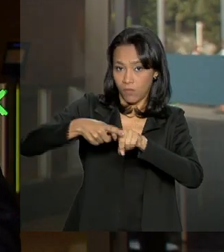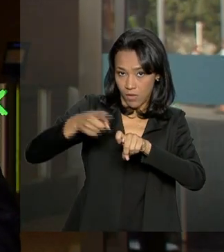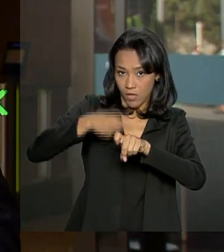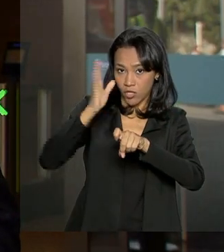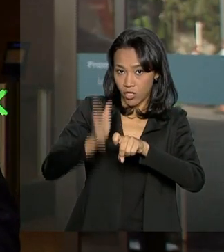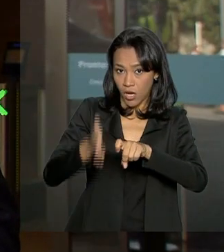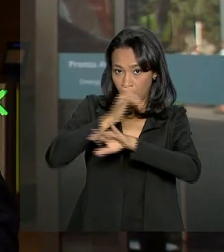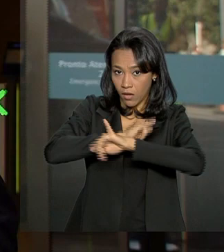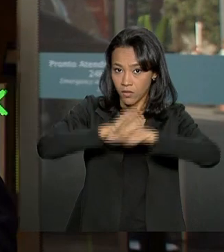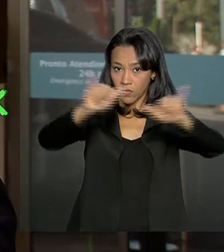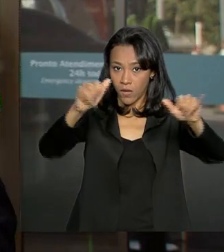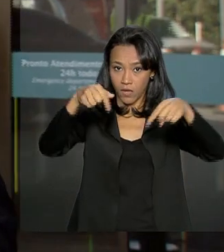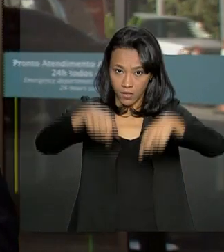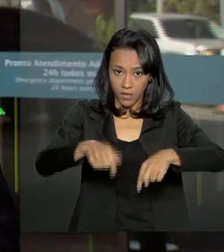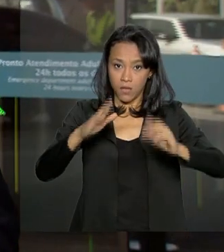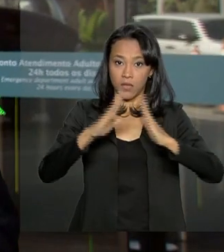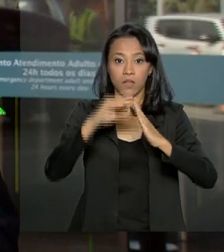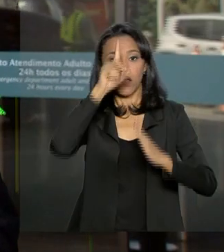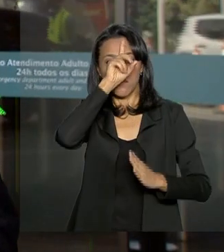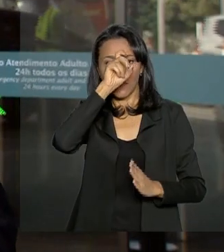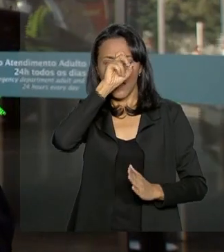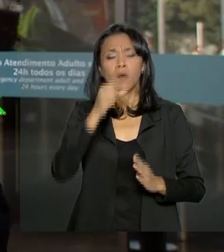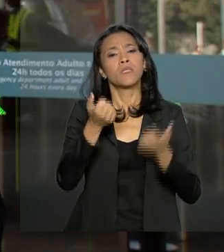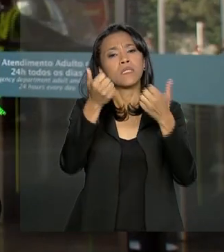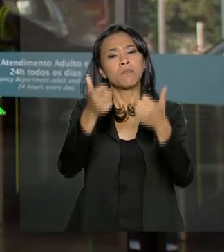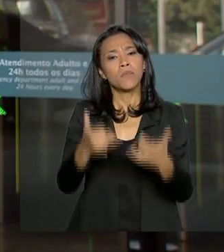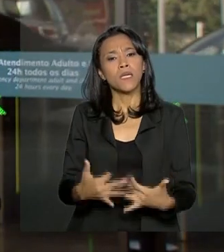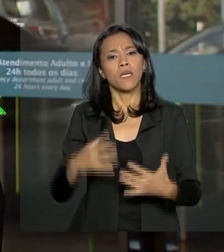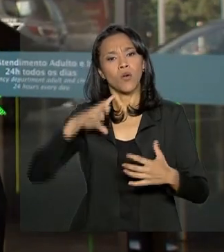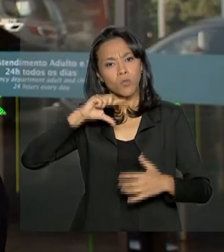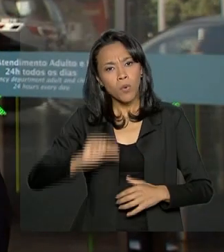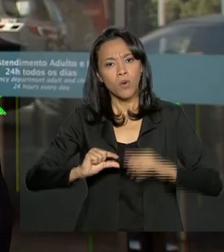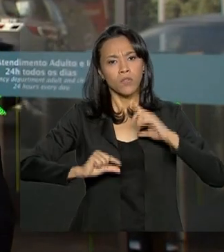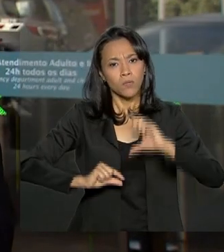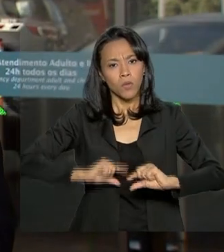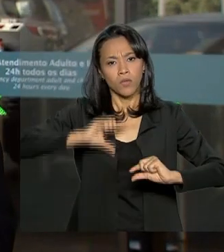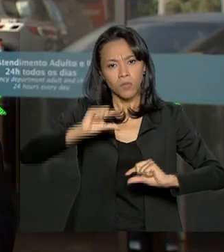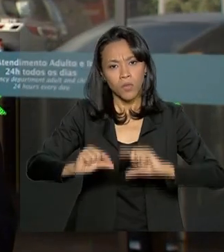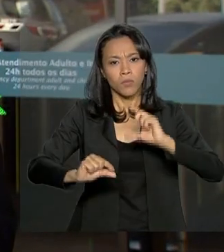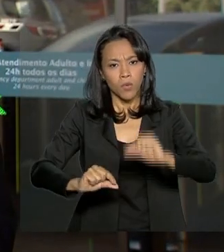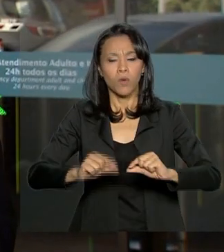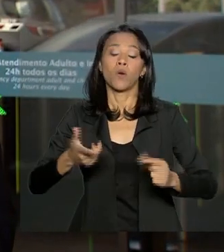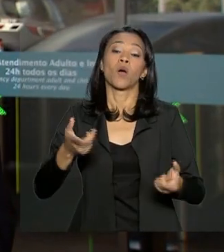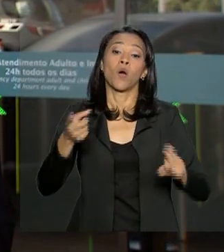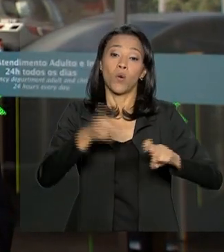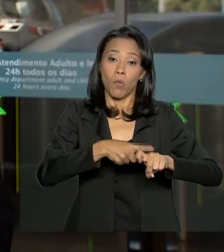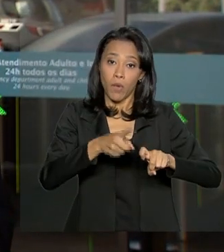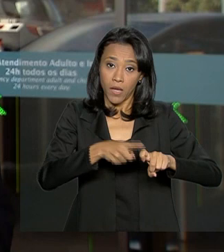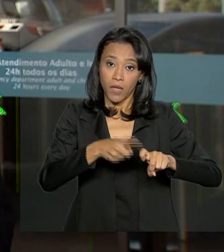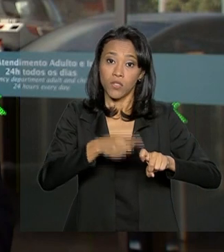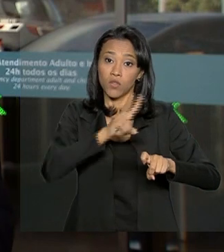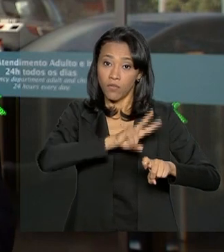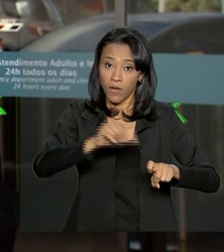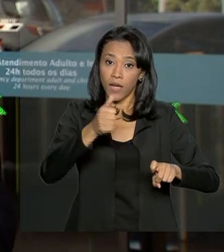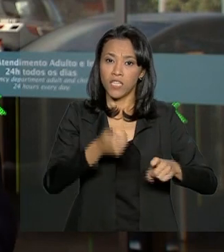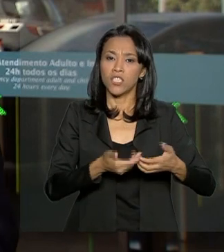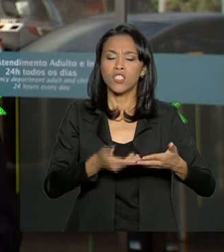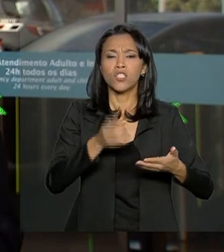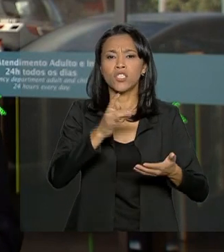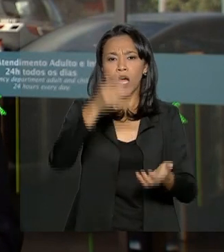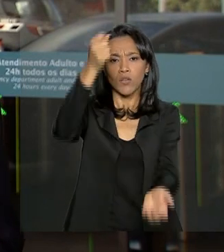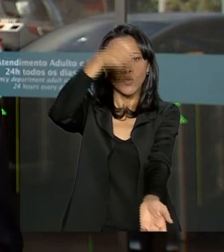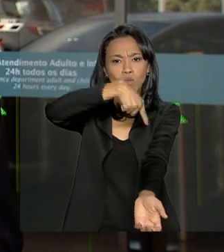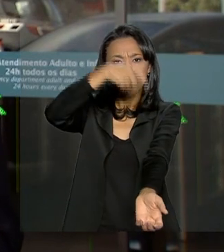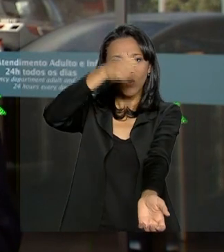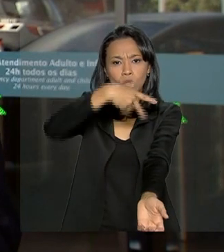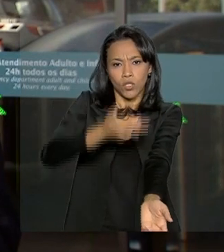equipe aqui do Hospital Albert Einstein informa que gradativamente os médicos irão retirar aquela nutrição via soro